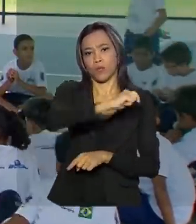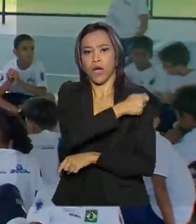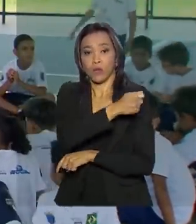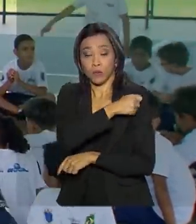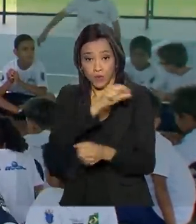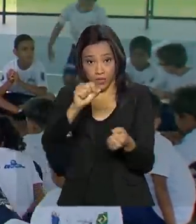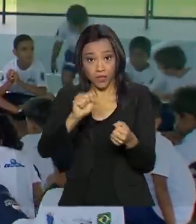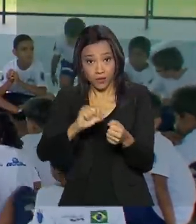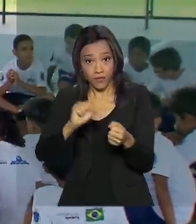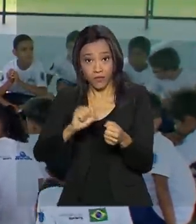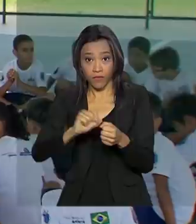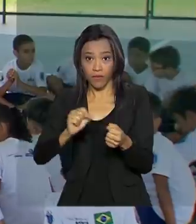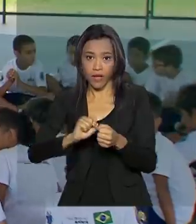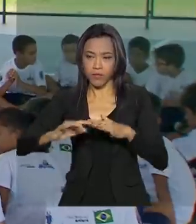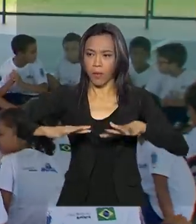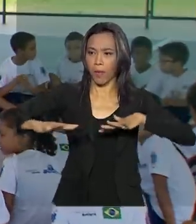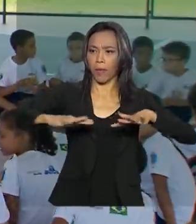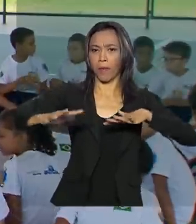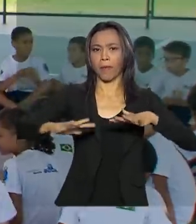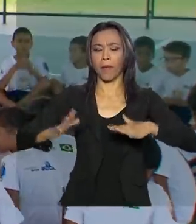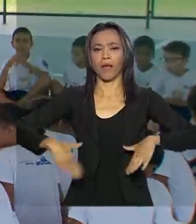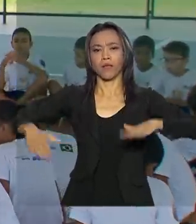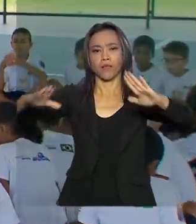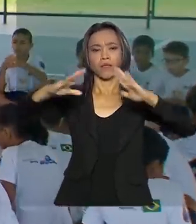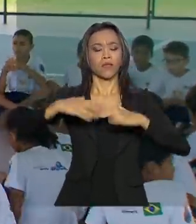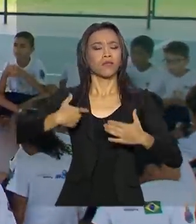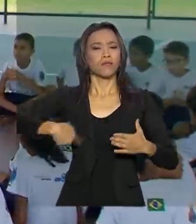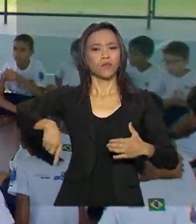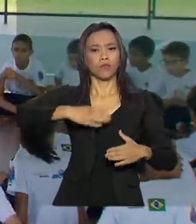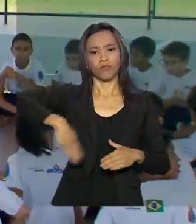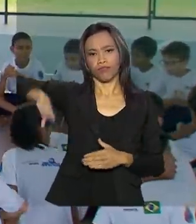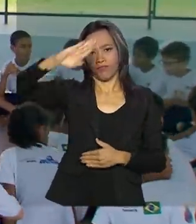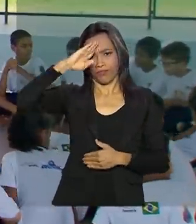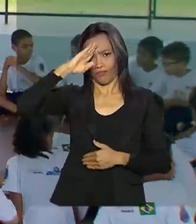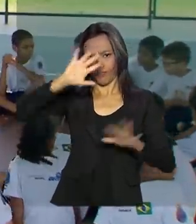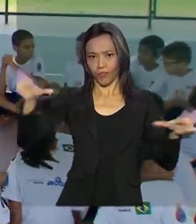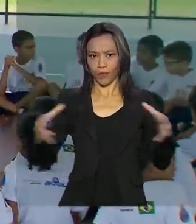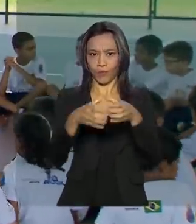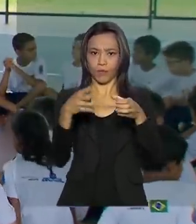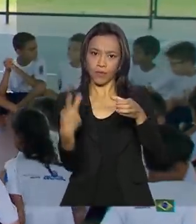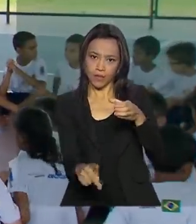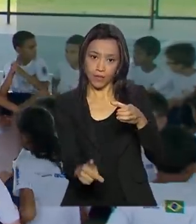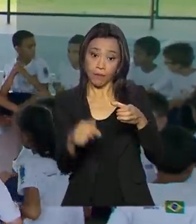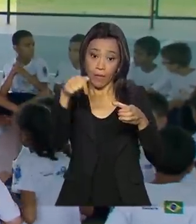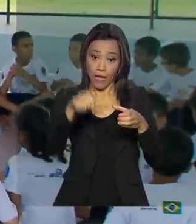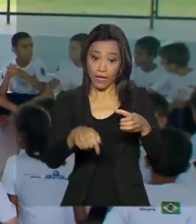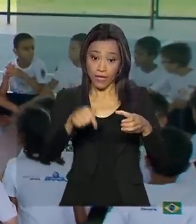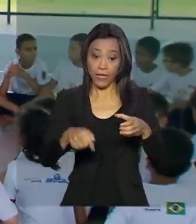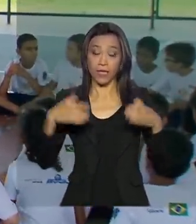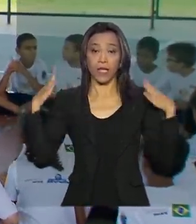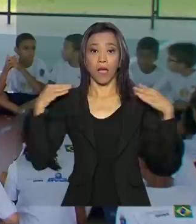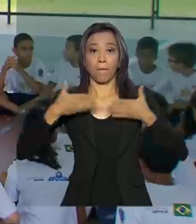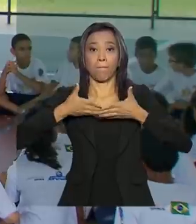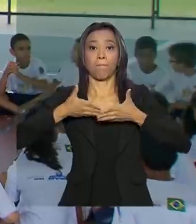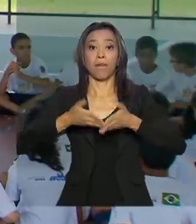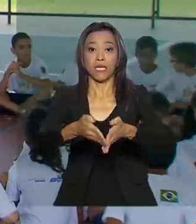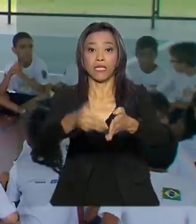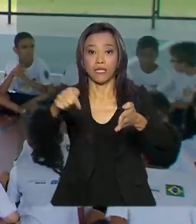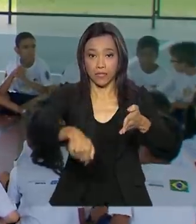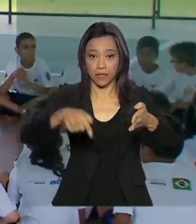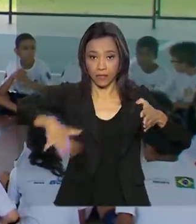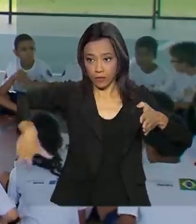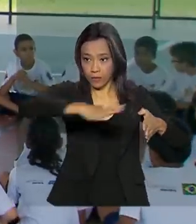nos centros esportivos da Marinha, Exército e Força Aérea. Aqui na estação de rádio da Marinha, o programa contempla